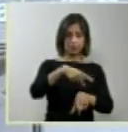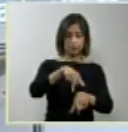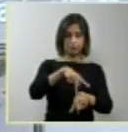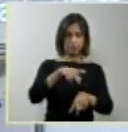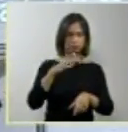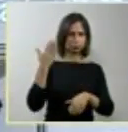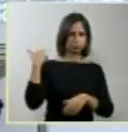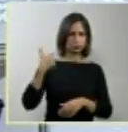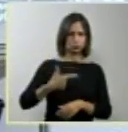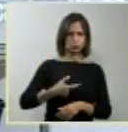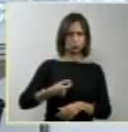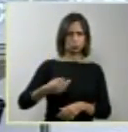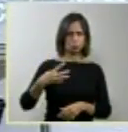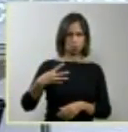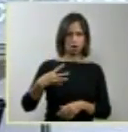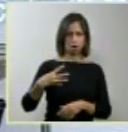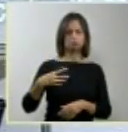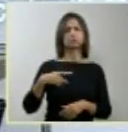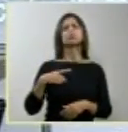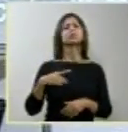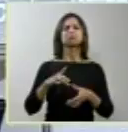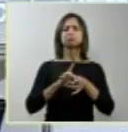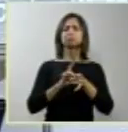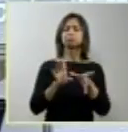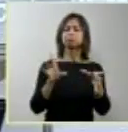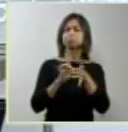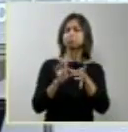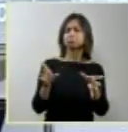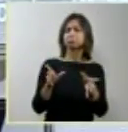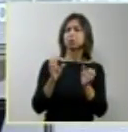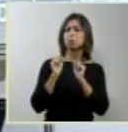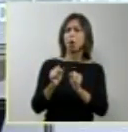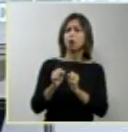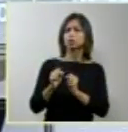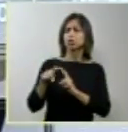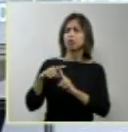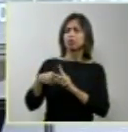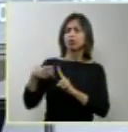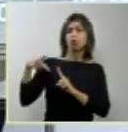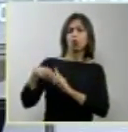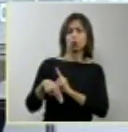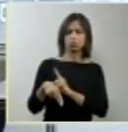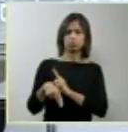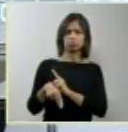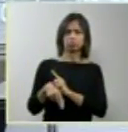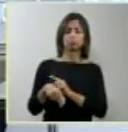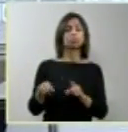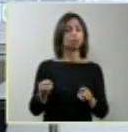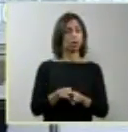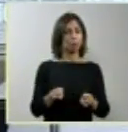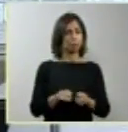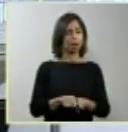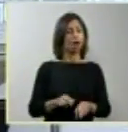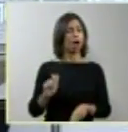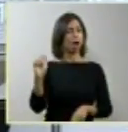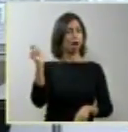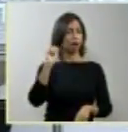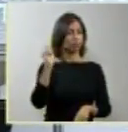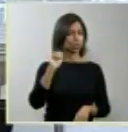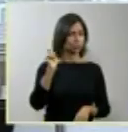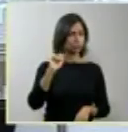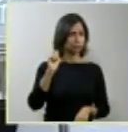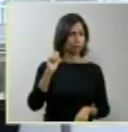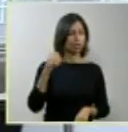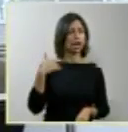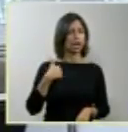permite a interrupção nesses casos e a Argentina, nosso vizinho,